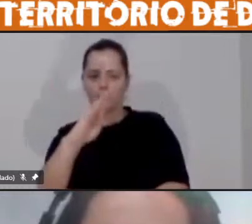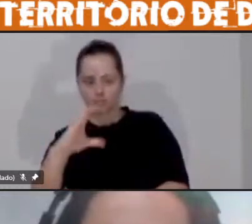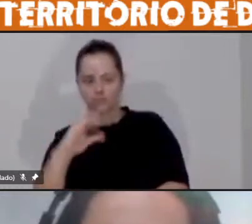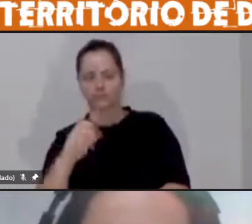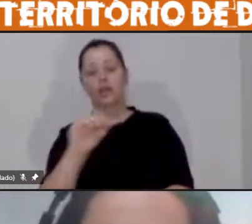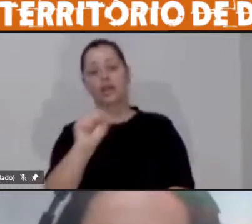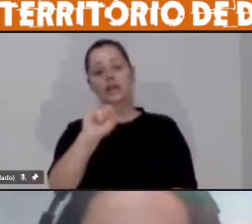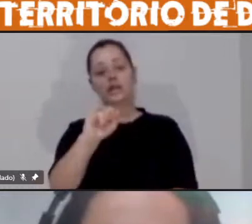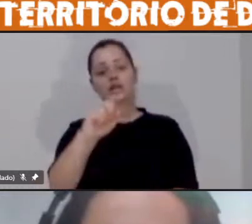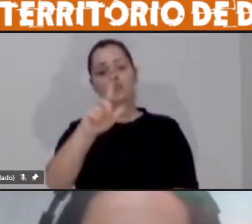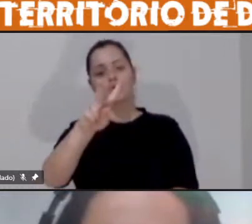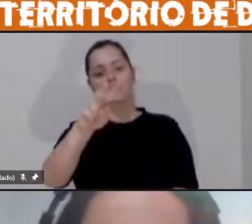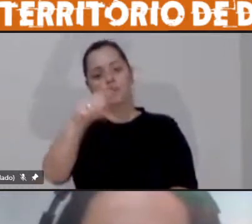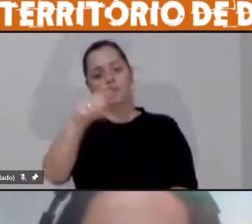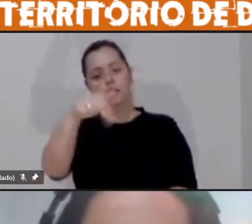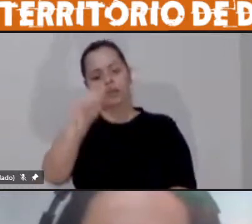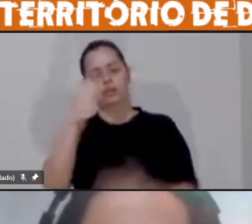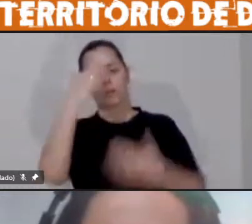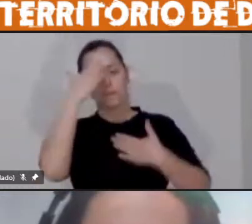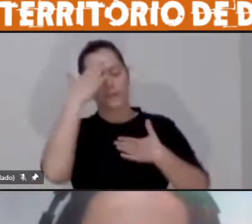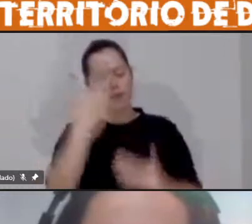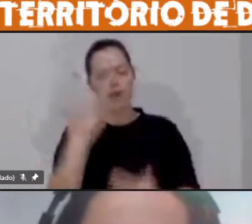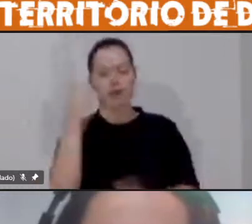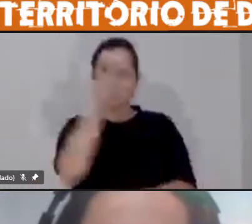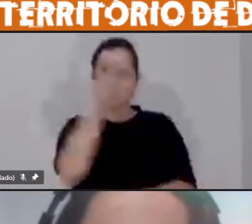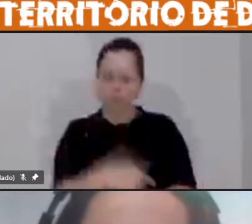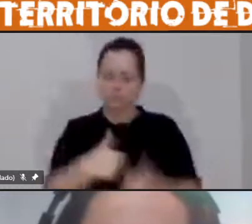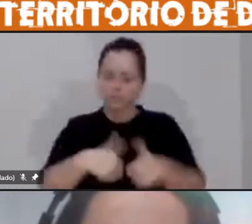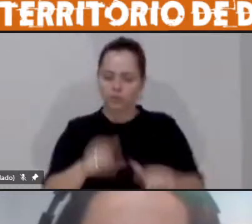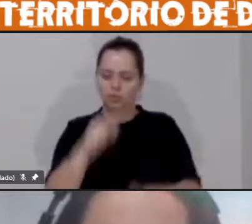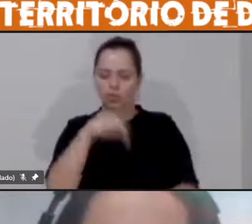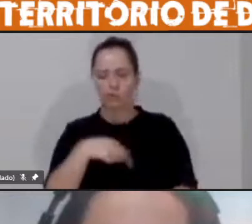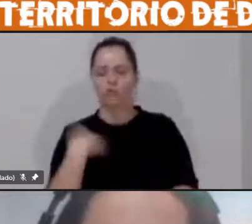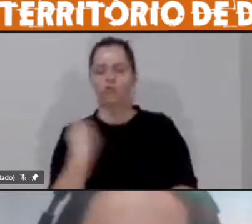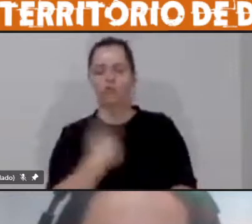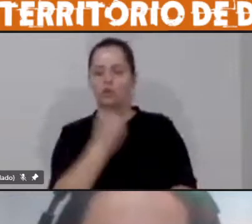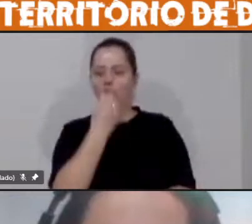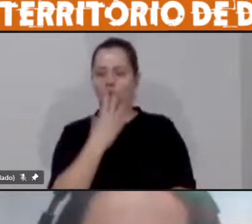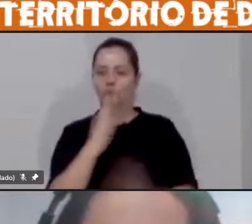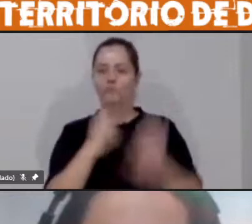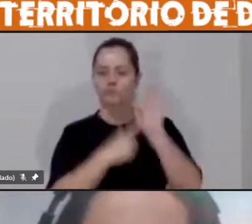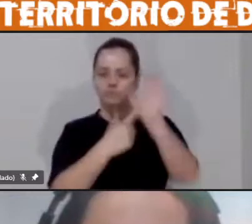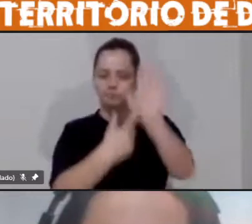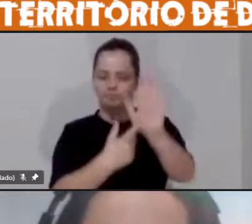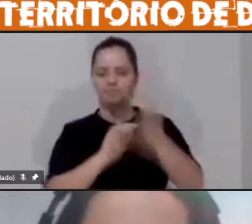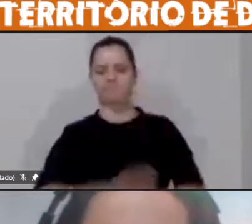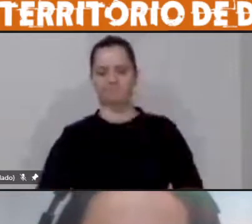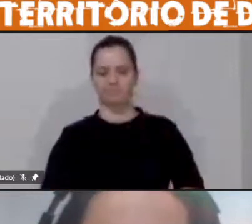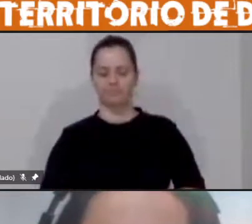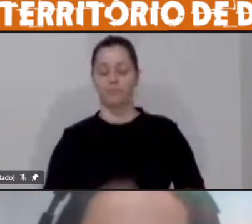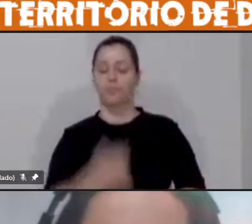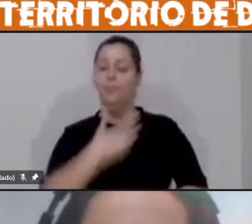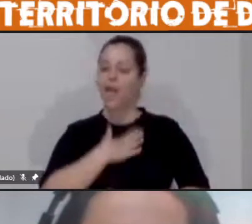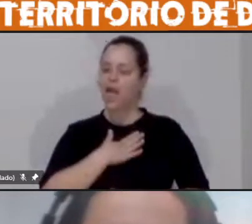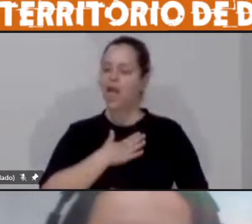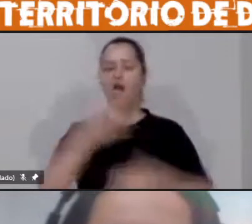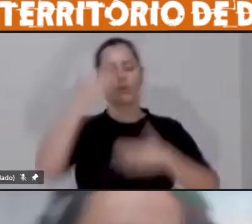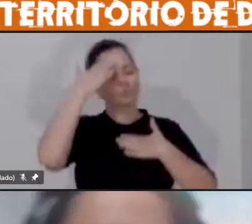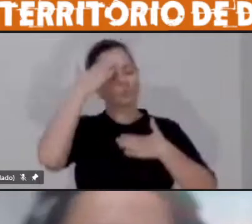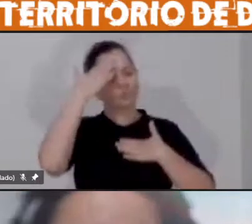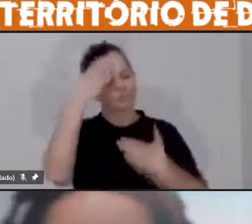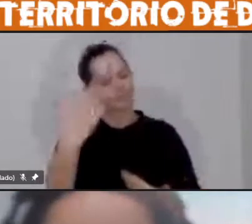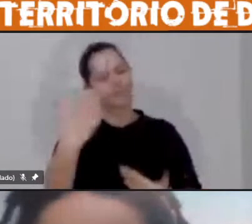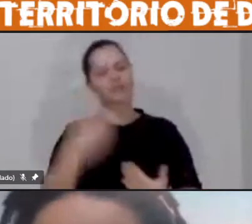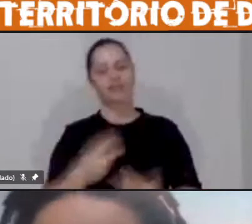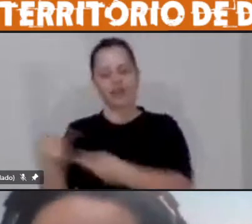obrigada, é prazer tê-la conosco e boa palestra. Ótimo, Bruno. Eu que agradeço o convite e a